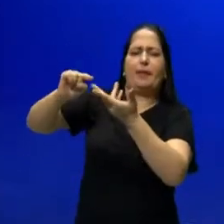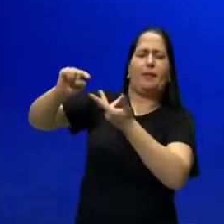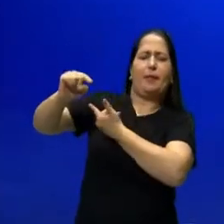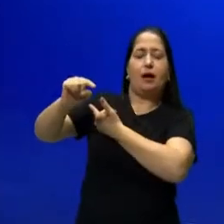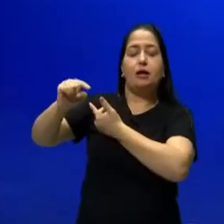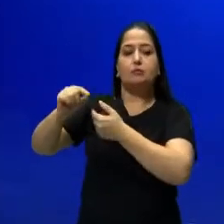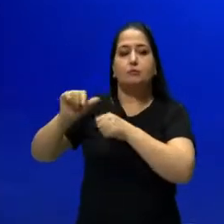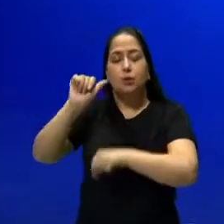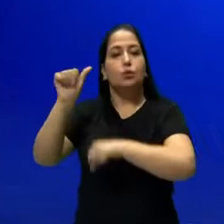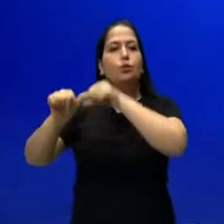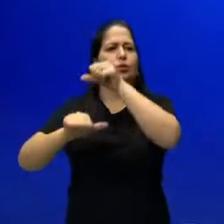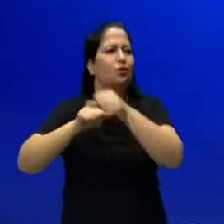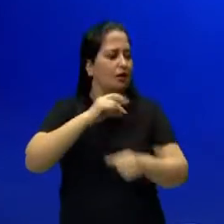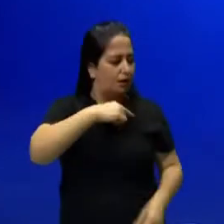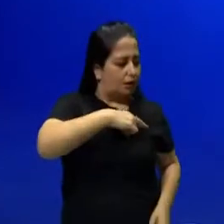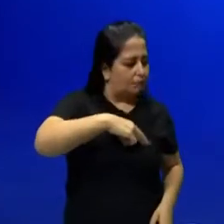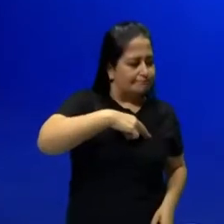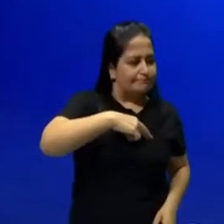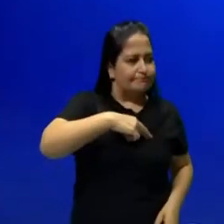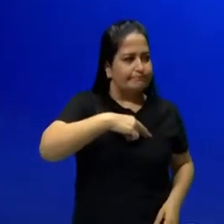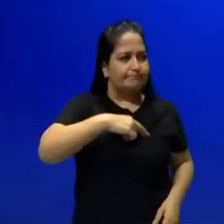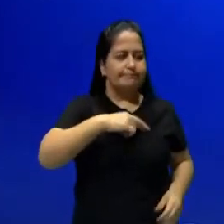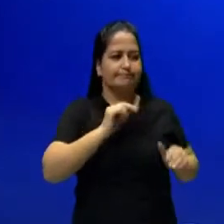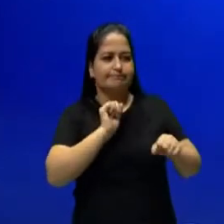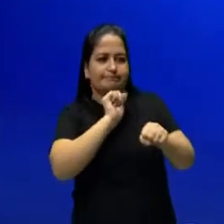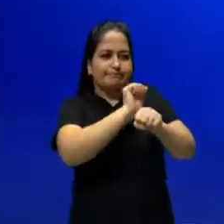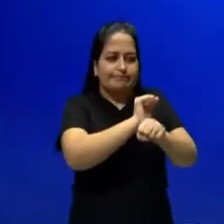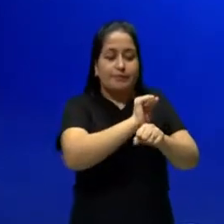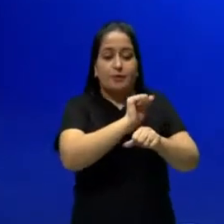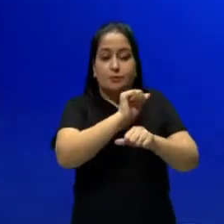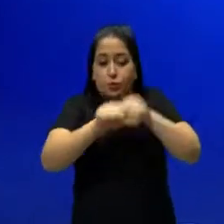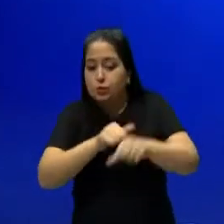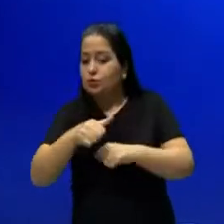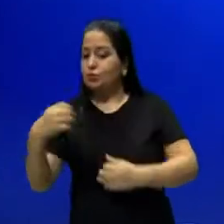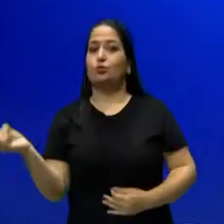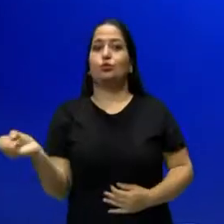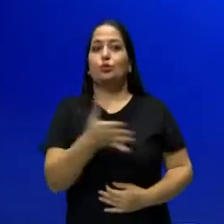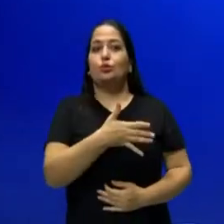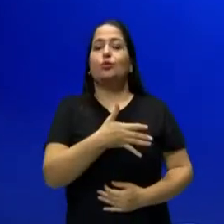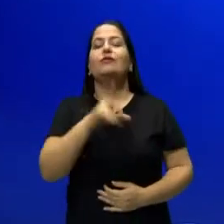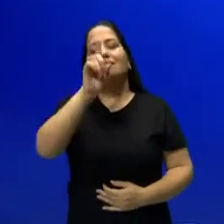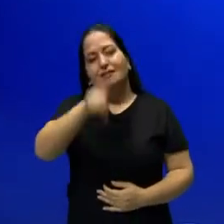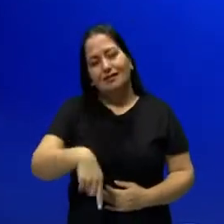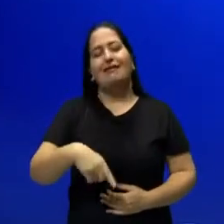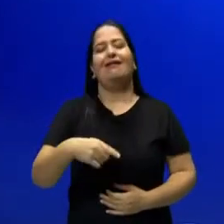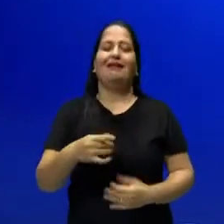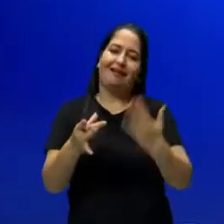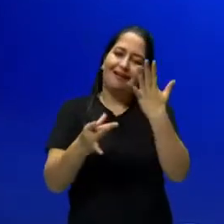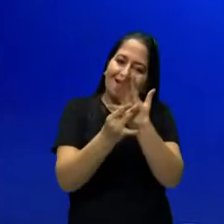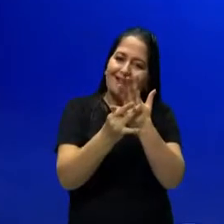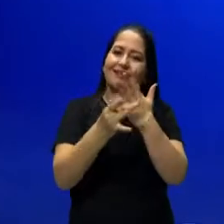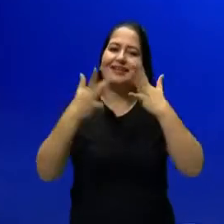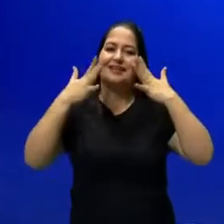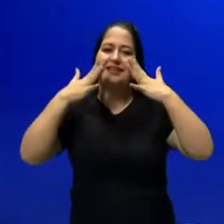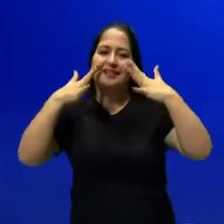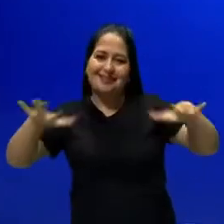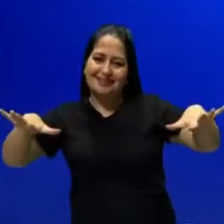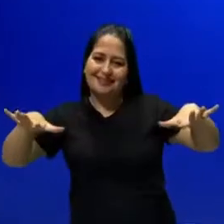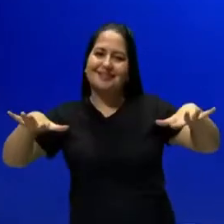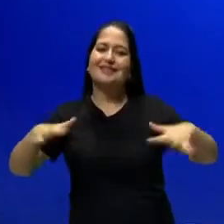um novo movimento literário. É necessário um novo movimento literário e ele chega, é o realismo e o naturalismo.